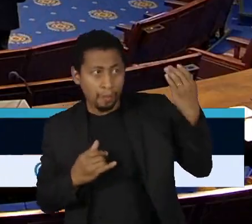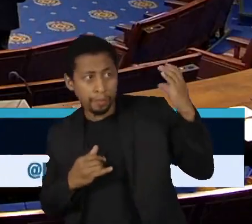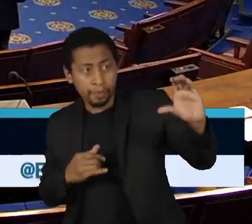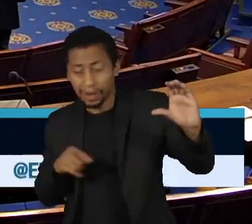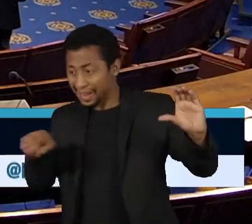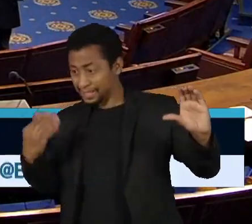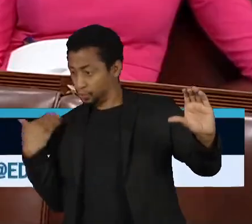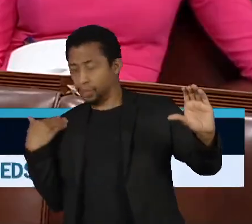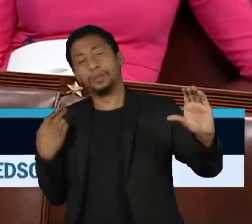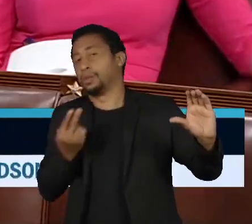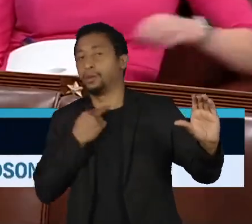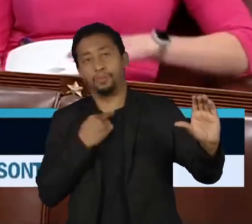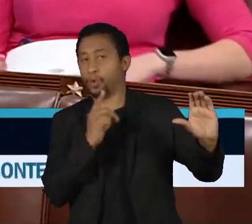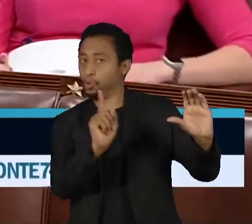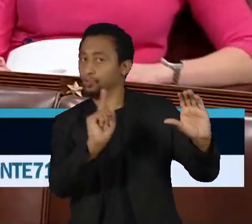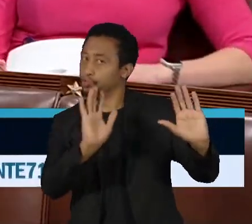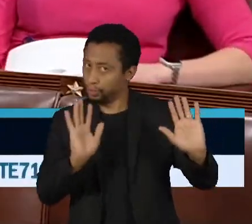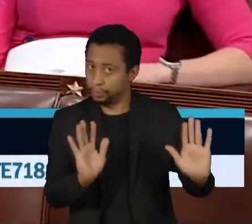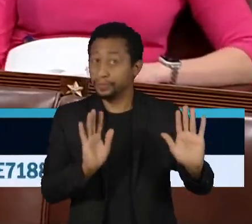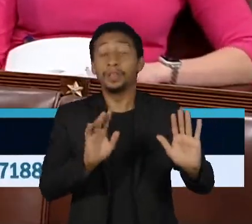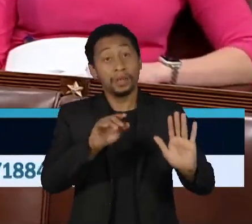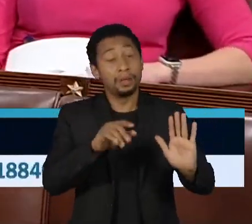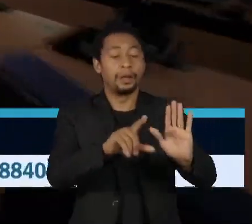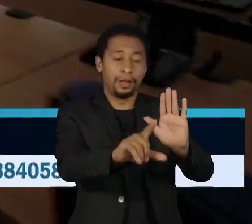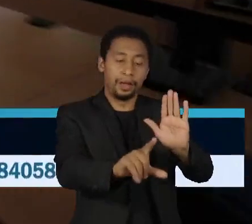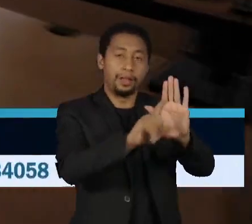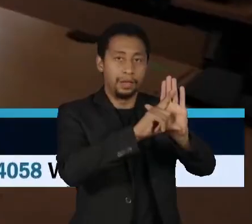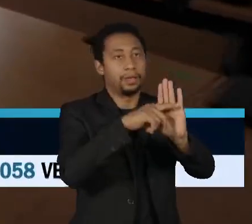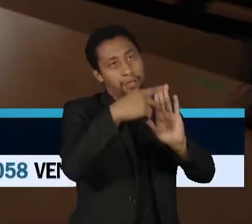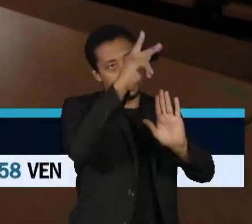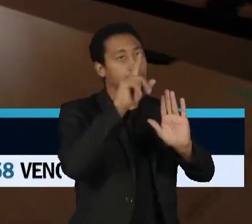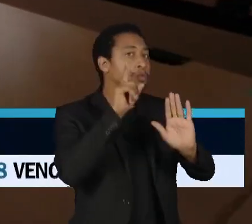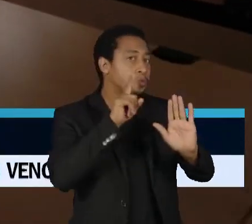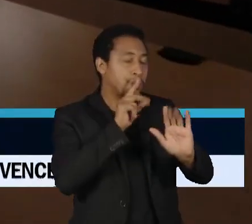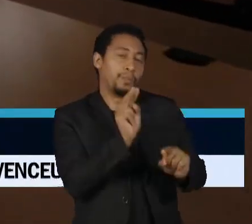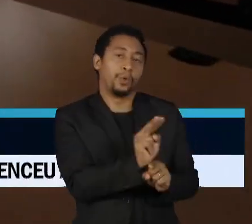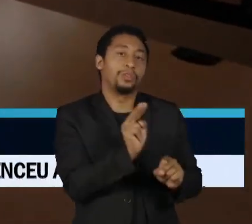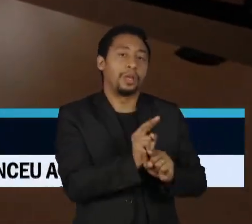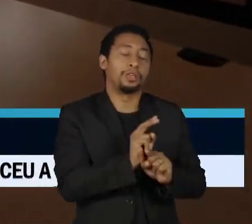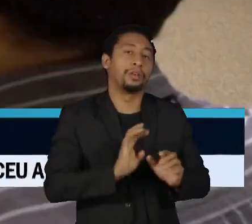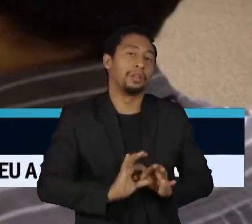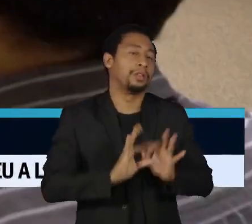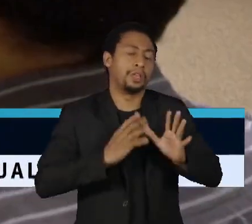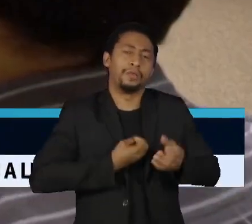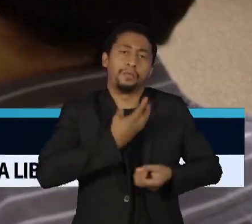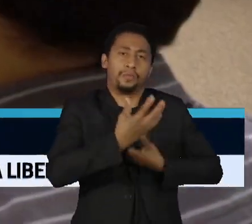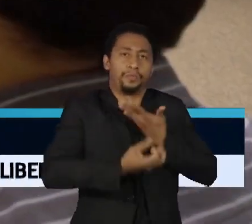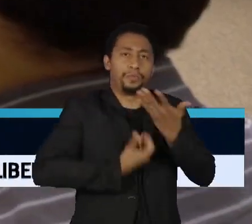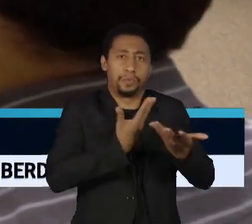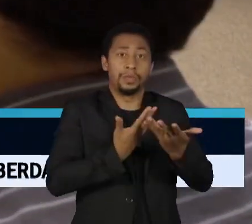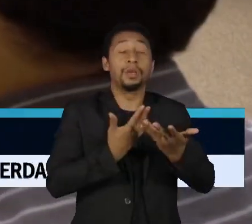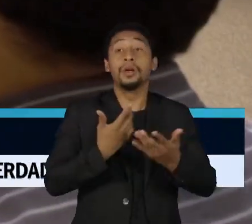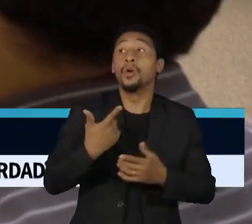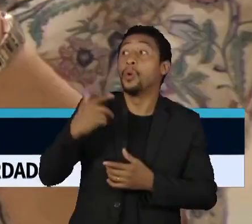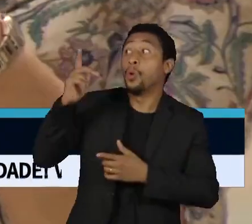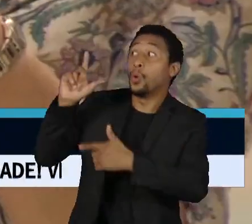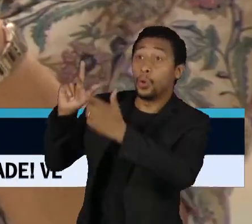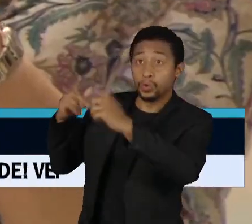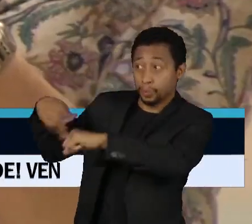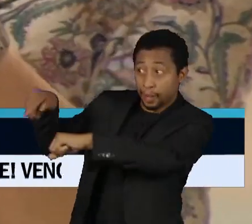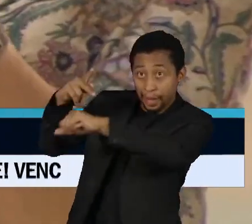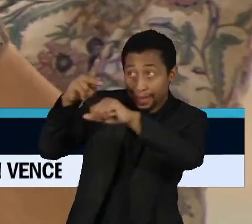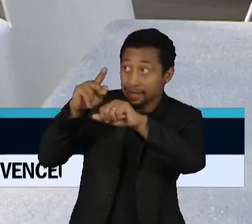Como a Constituição americana protege a liberdade de expressão, muitos tópicos que seriam considerados abusivos em outros locais